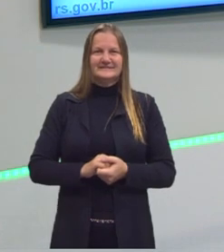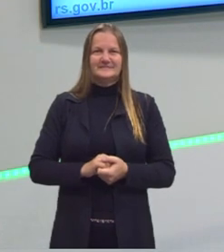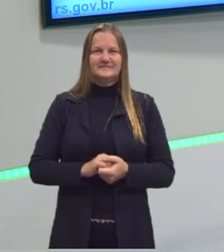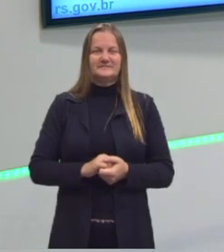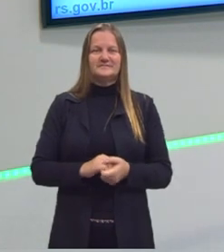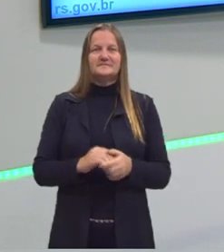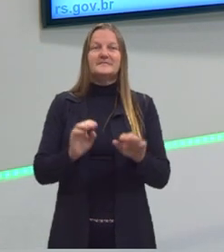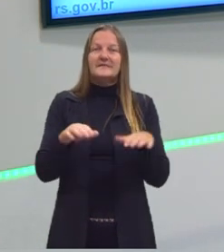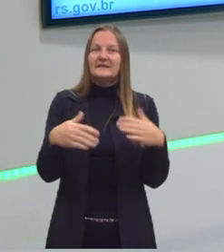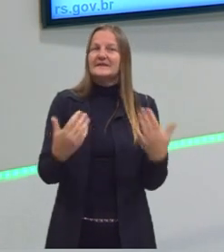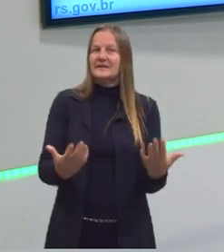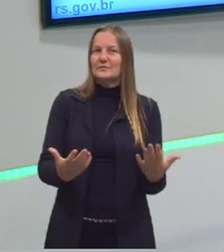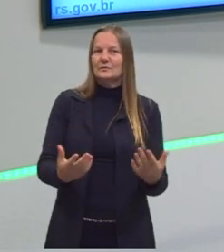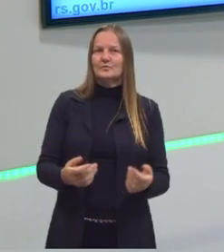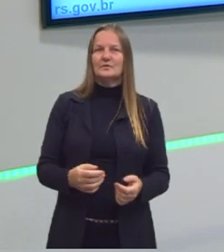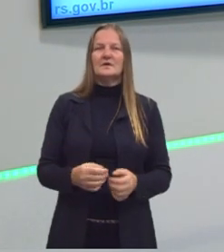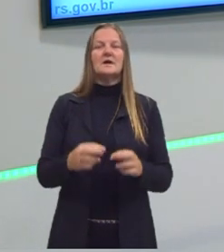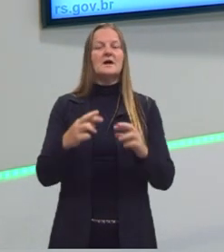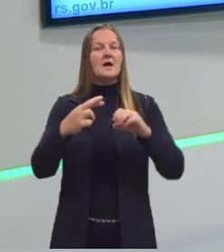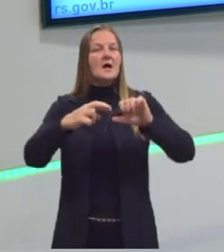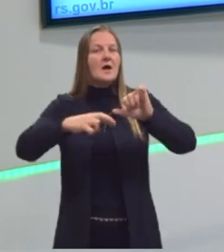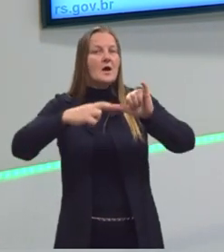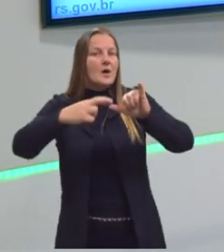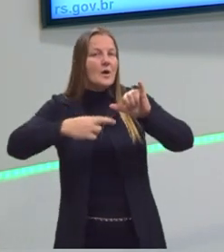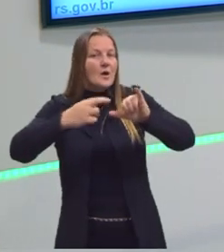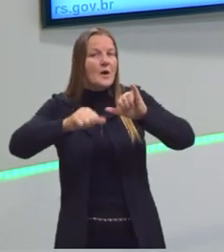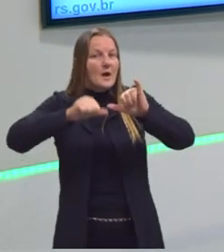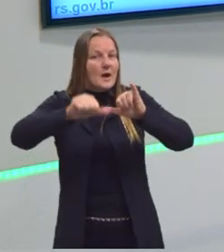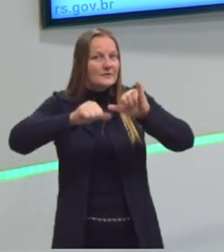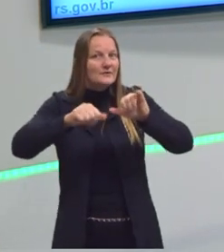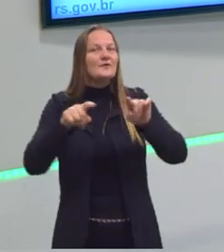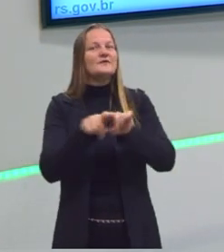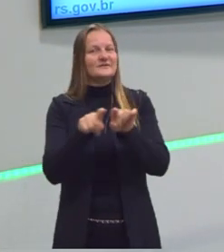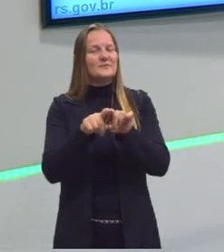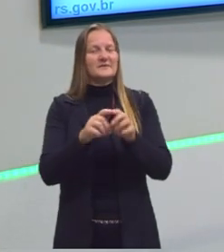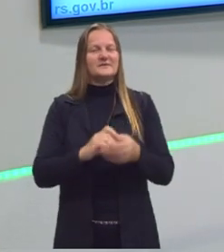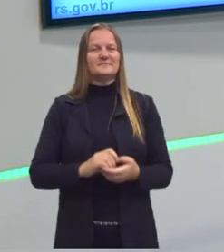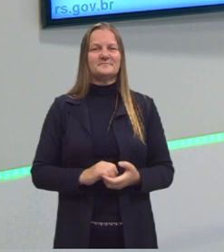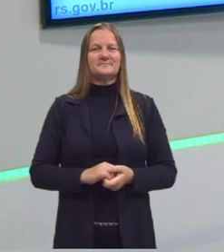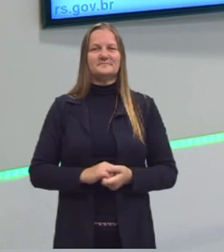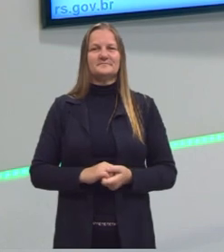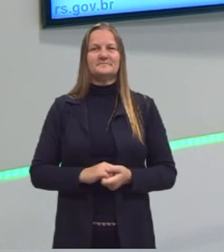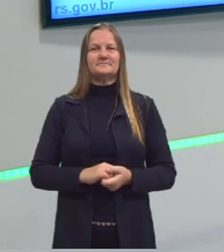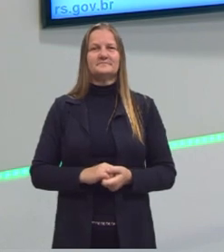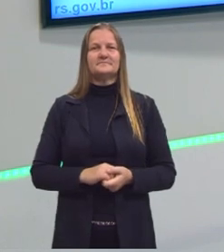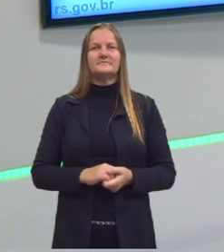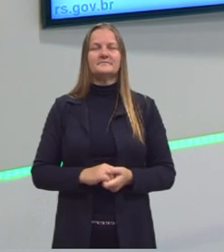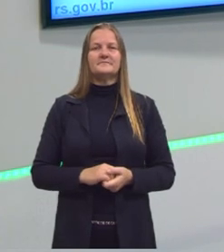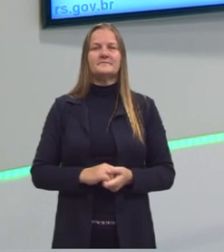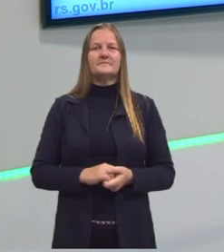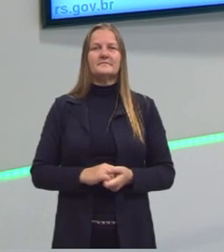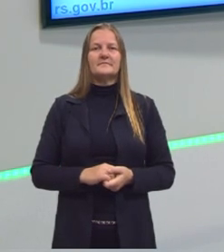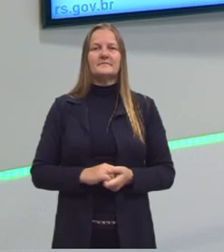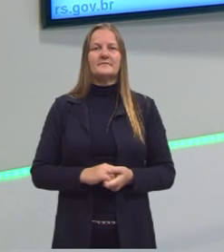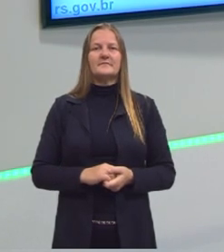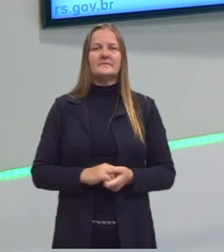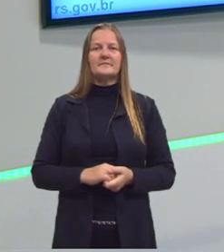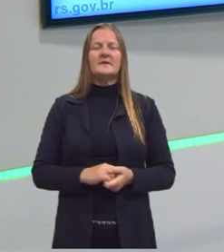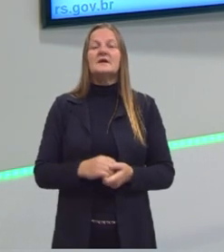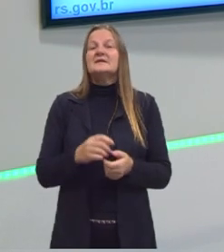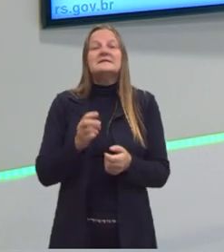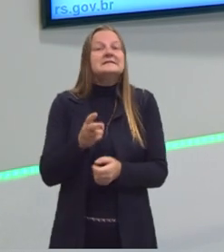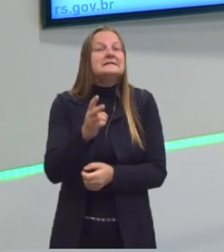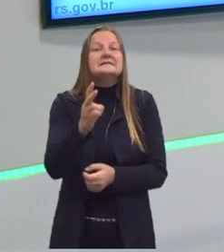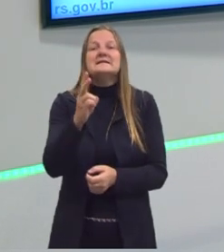Então, nas reações também temos que organizar os nossos subprodutos. Elas acontecem a todo